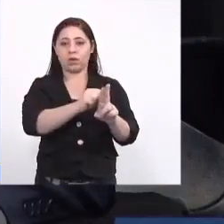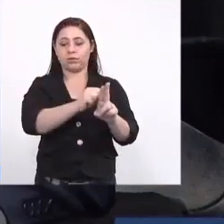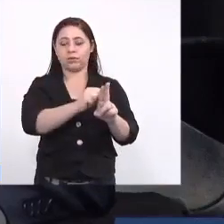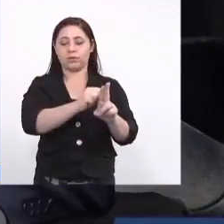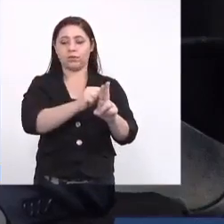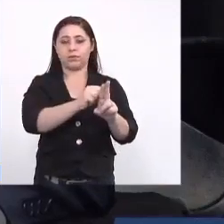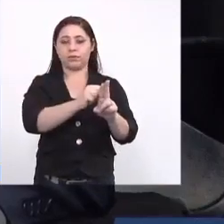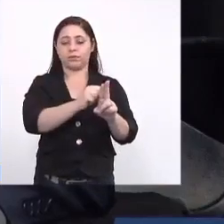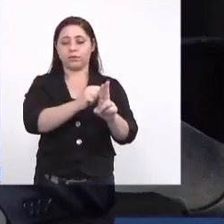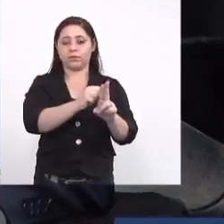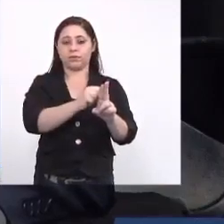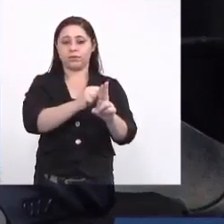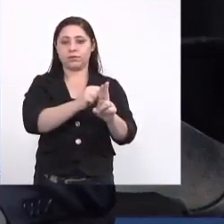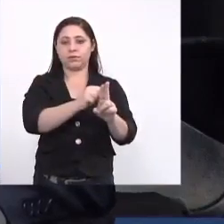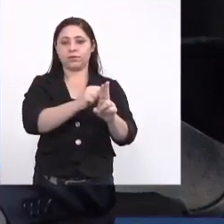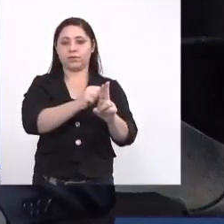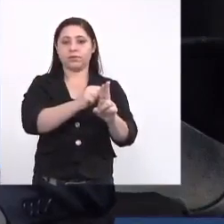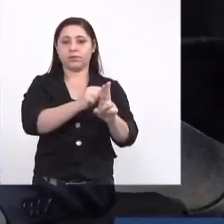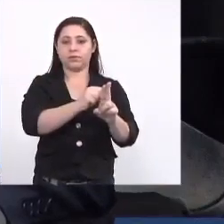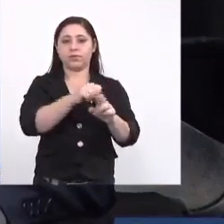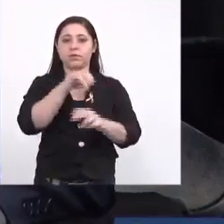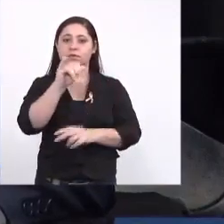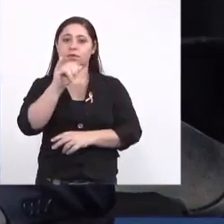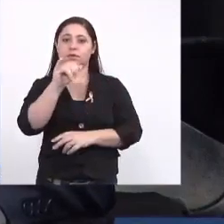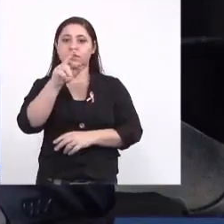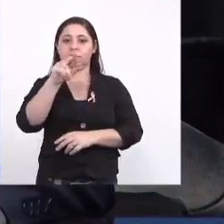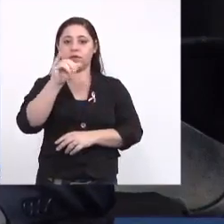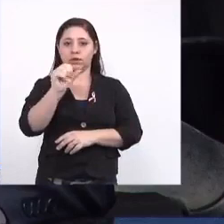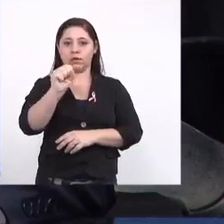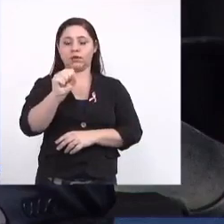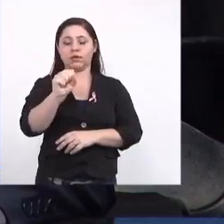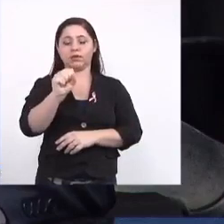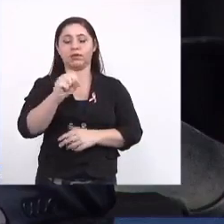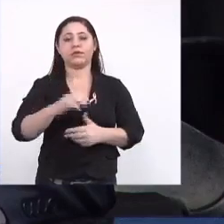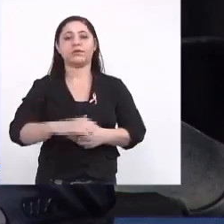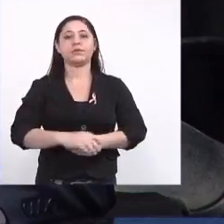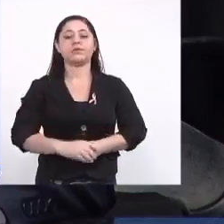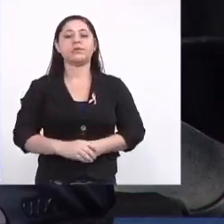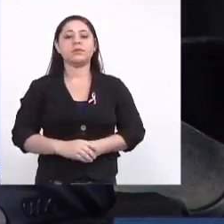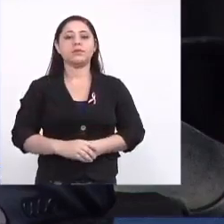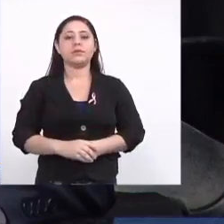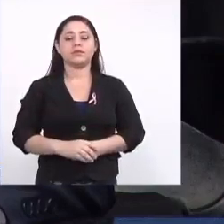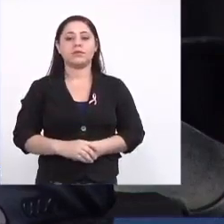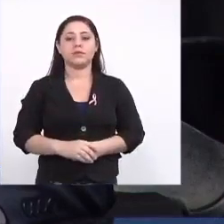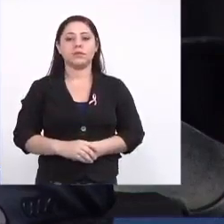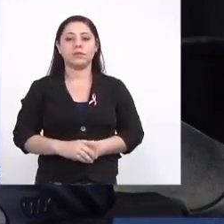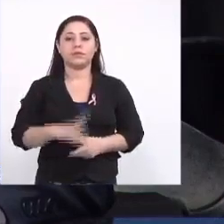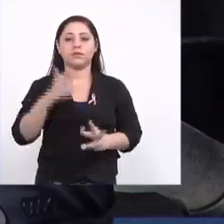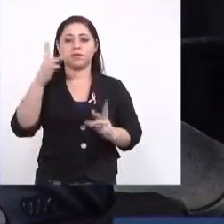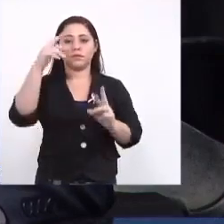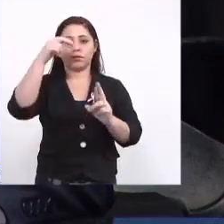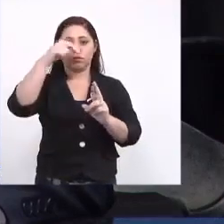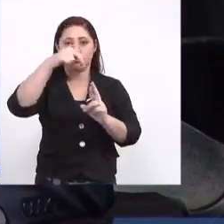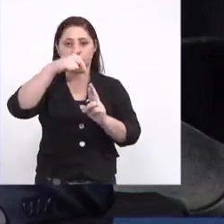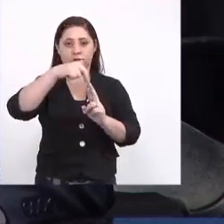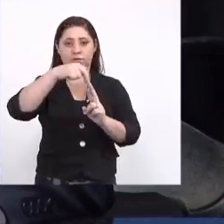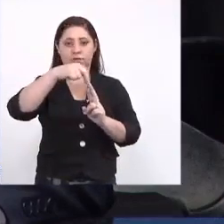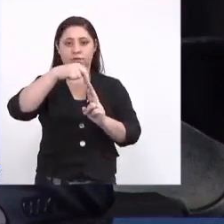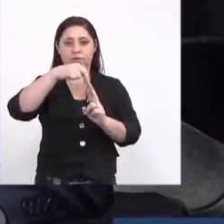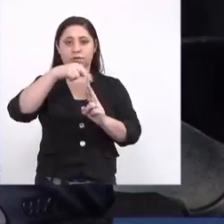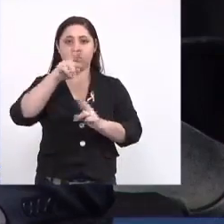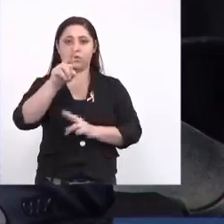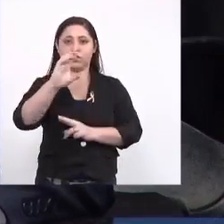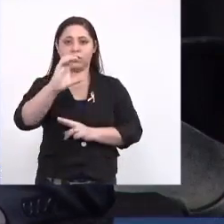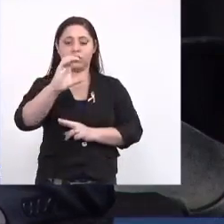Iris Frois Menning, representando a